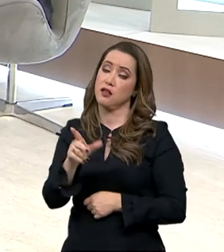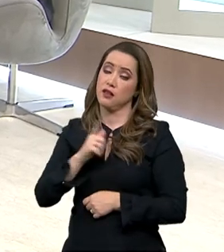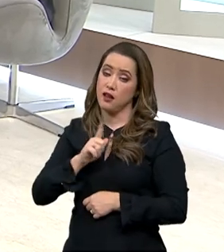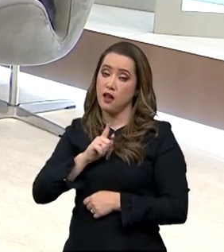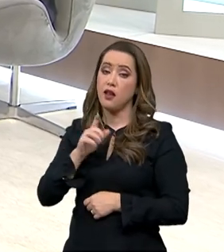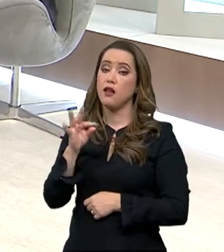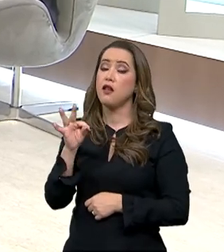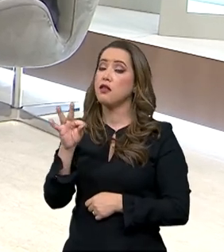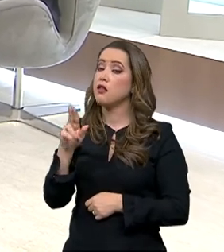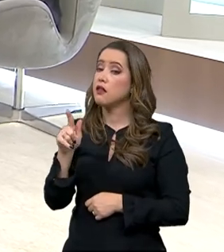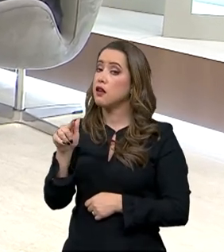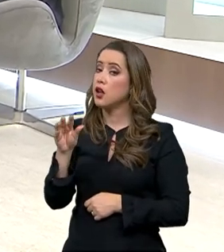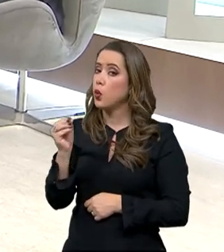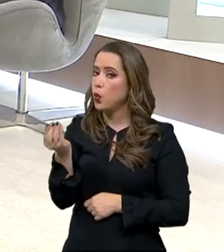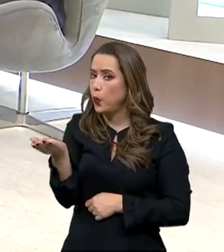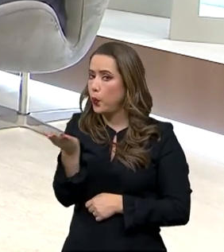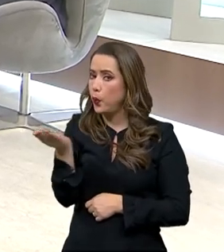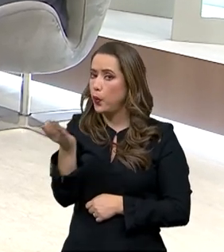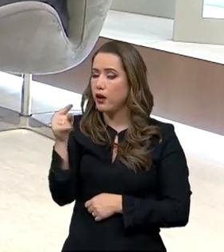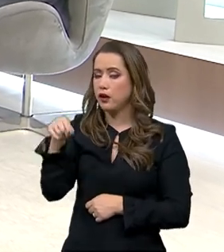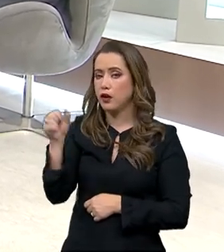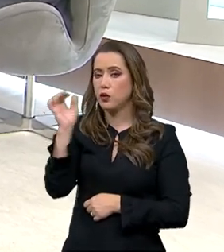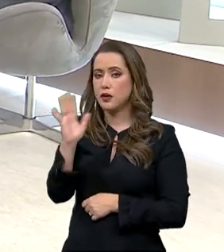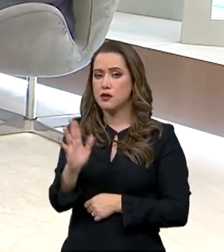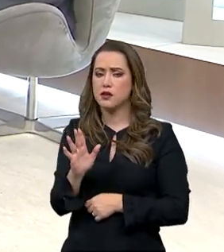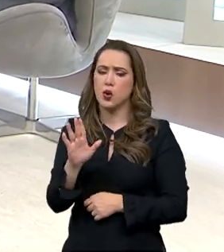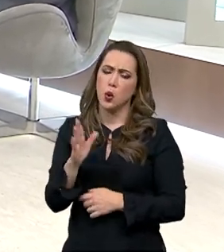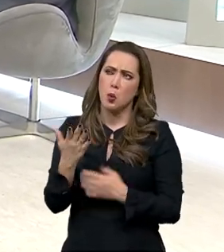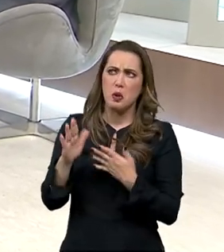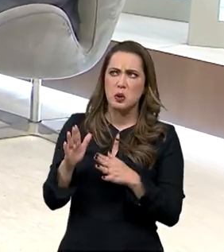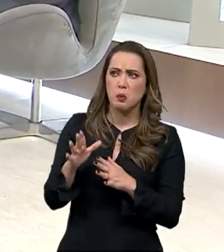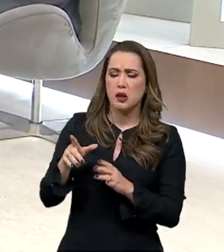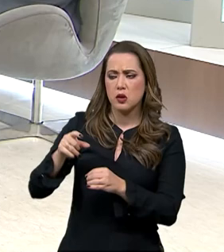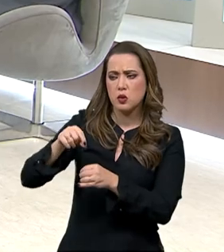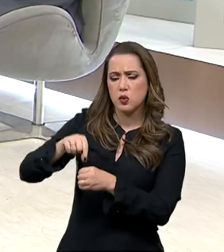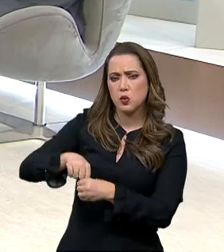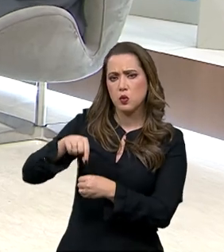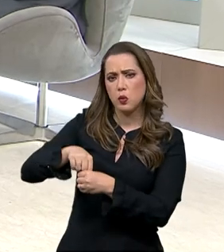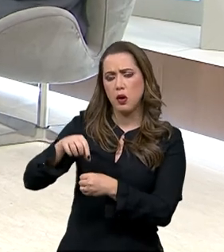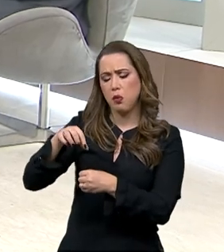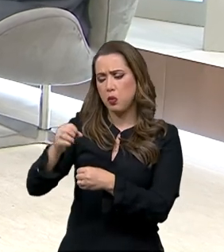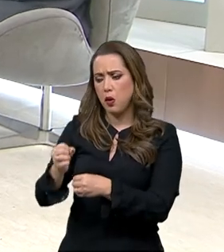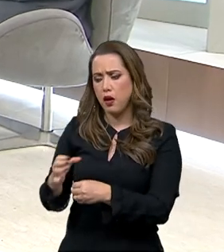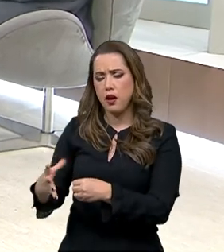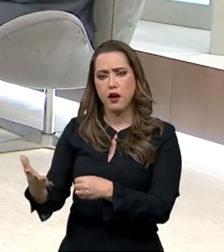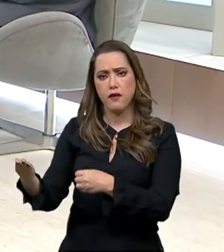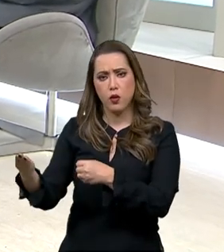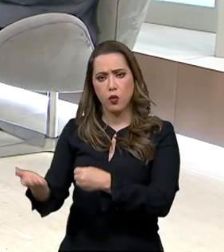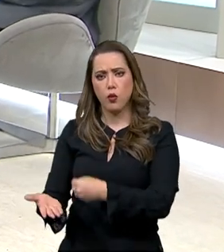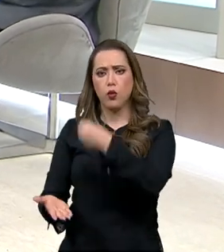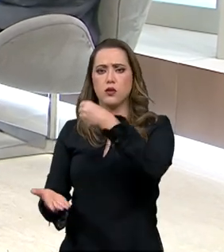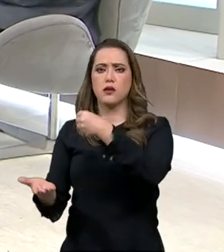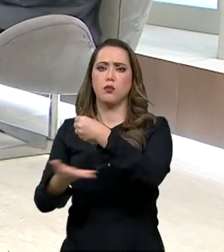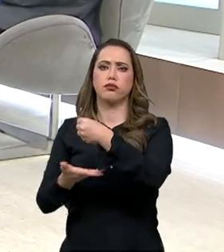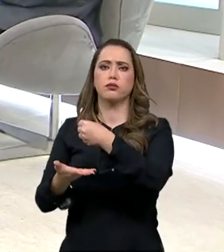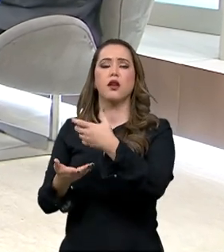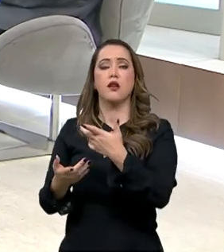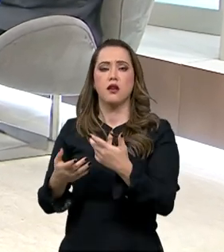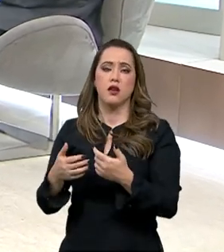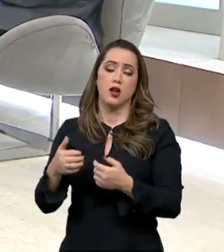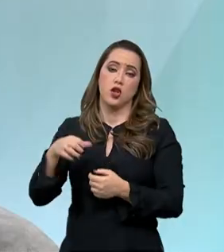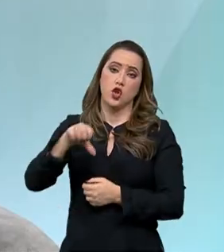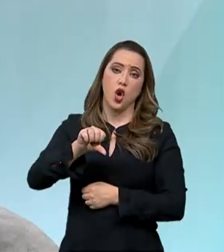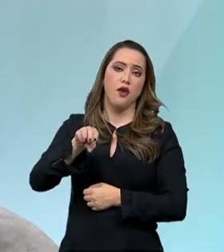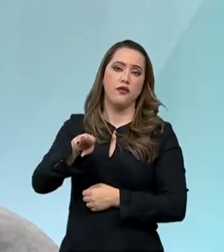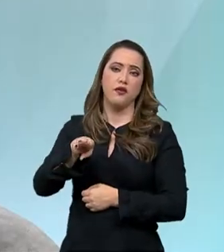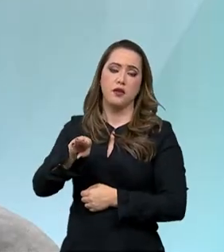demanda estimada de 13 milhões de toneladas, mas o Brasil já vai produzir 9 milhões de toneladas aproximadamente. Ou